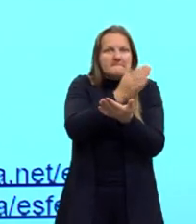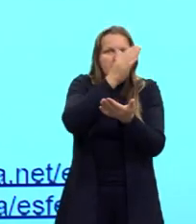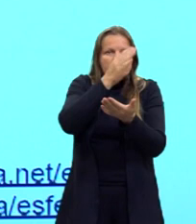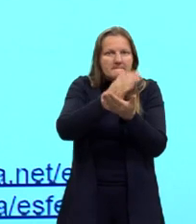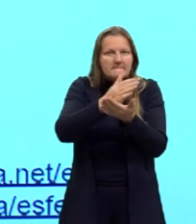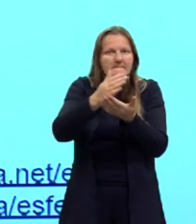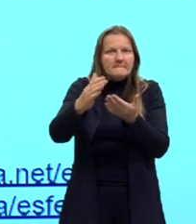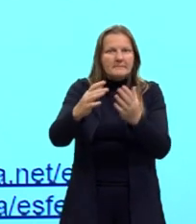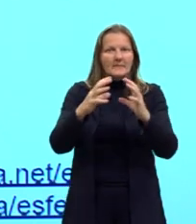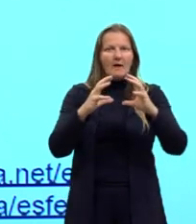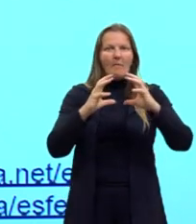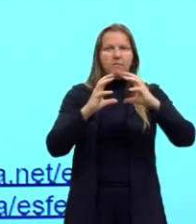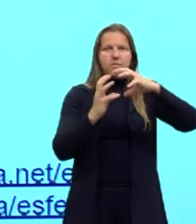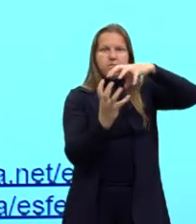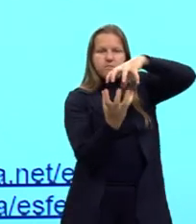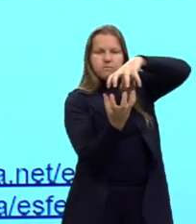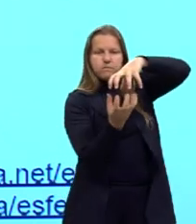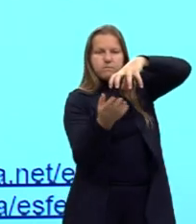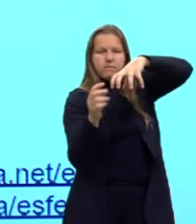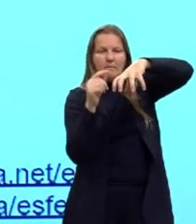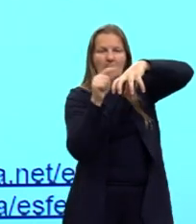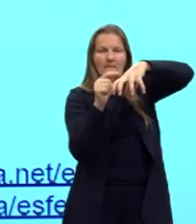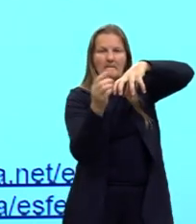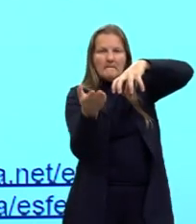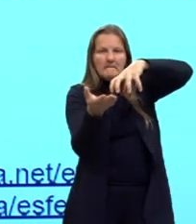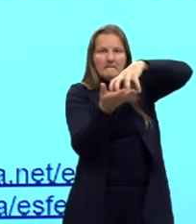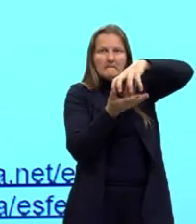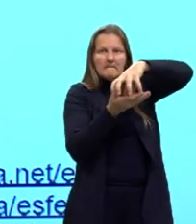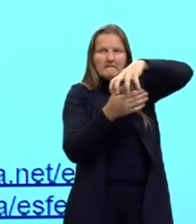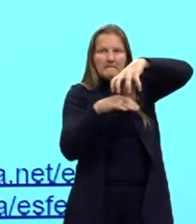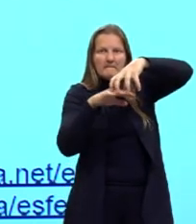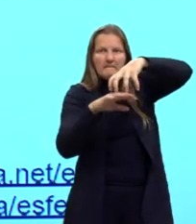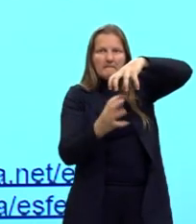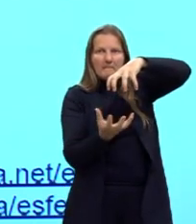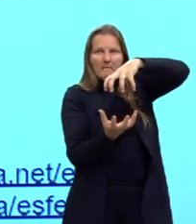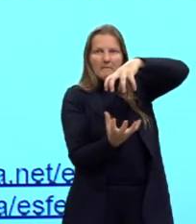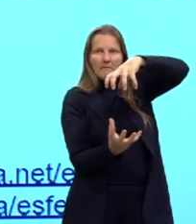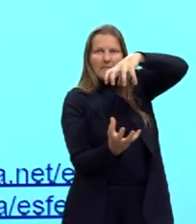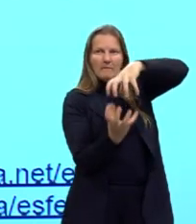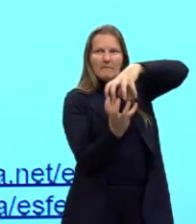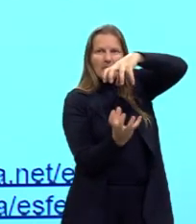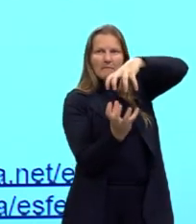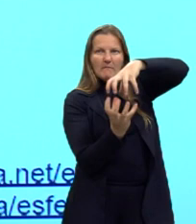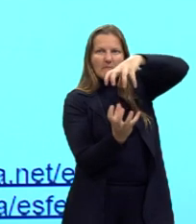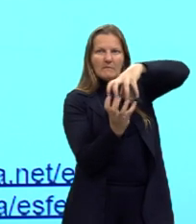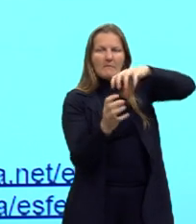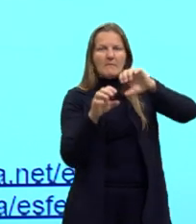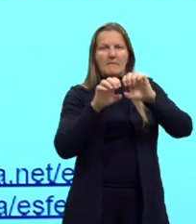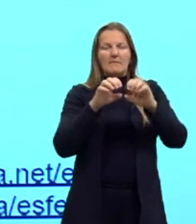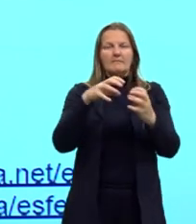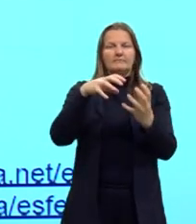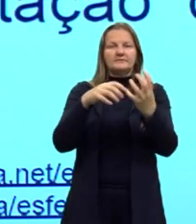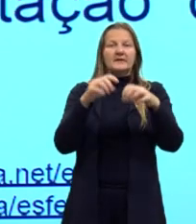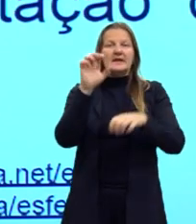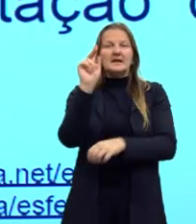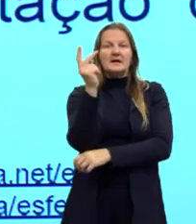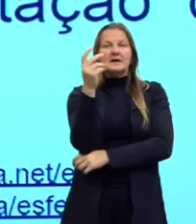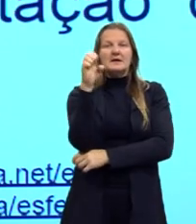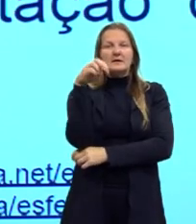então dois hemisférios, certo? Esses nomes acredito que vocês já conheçam, né?